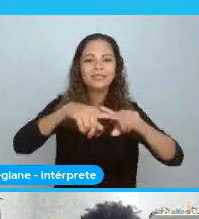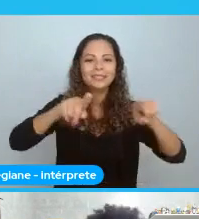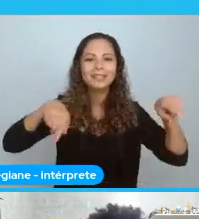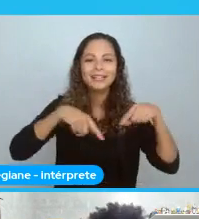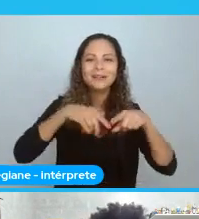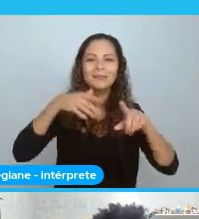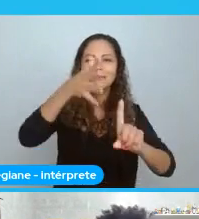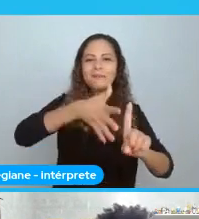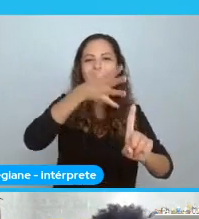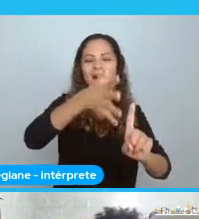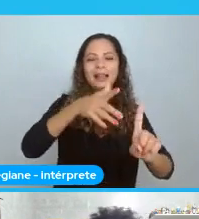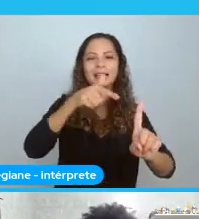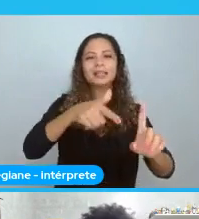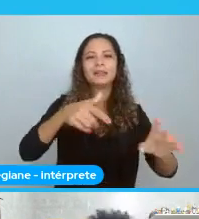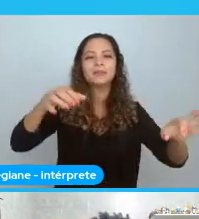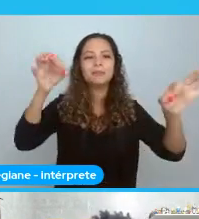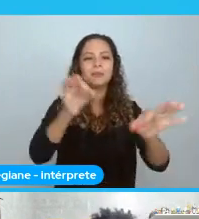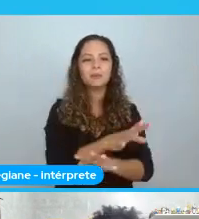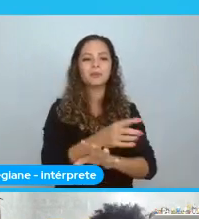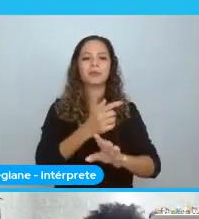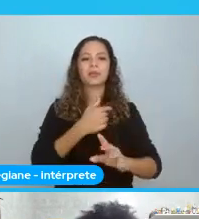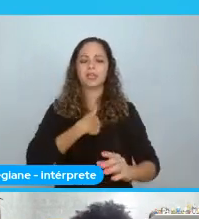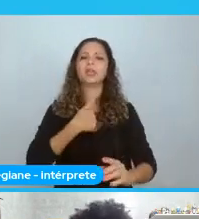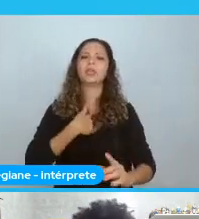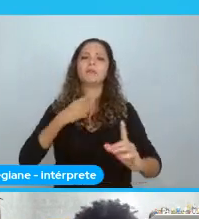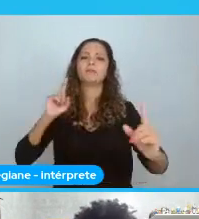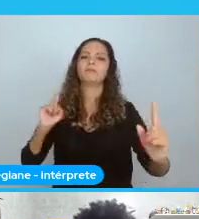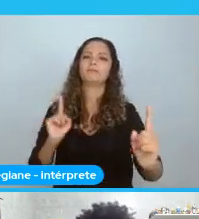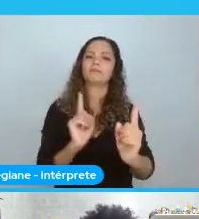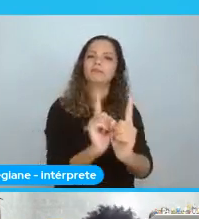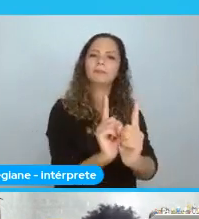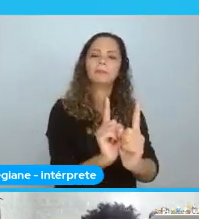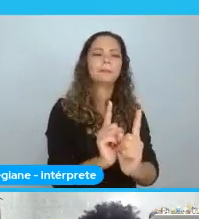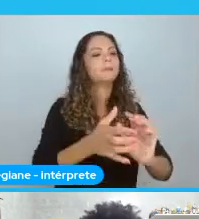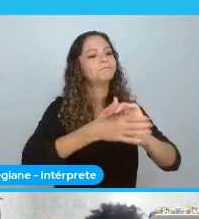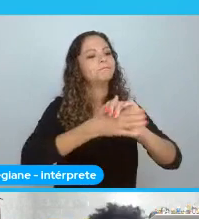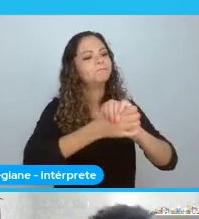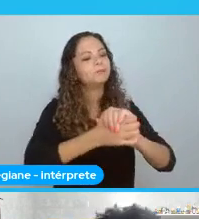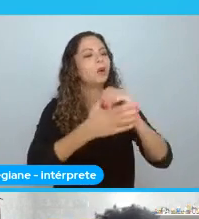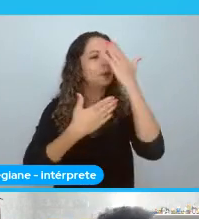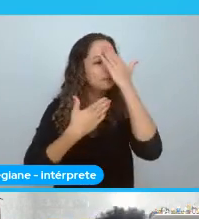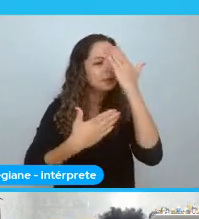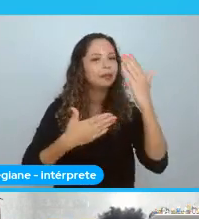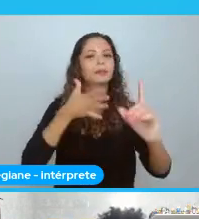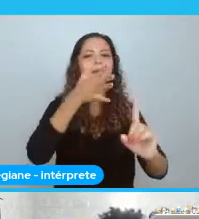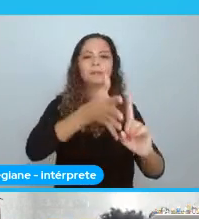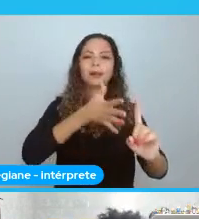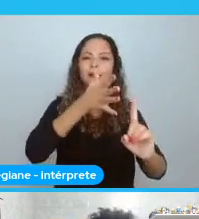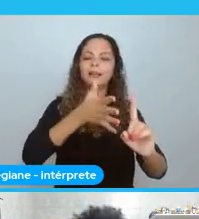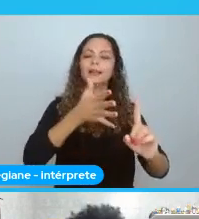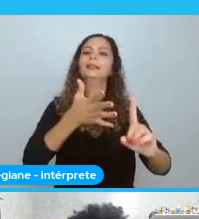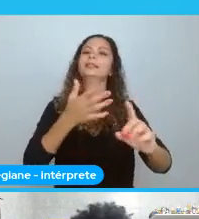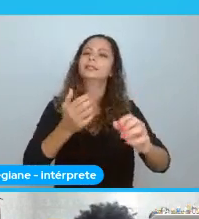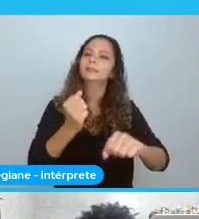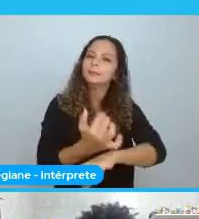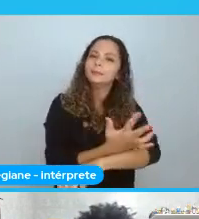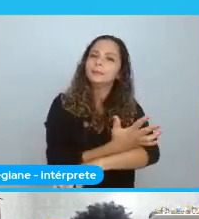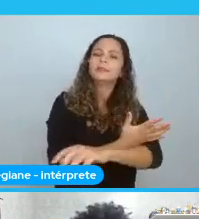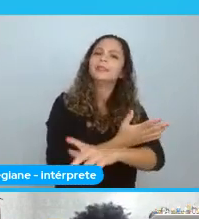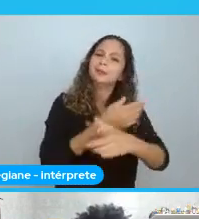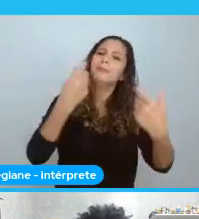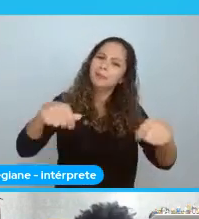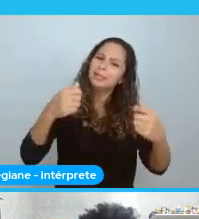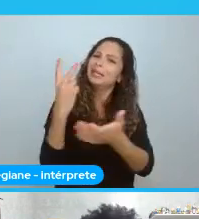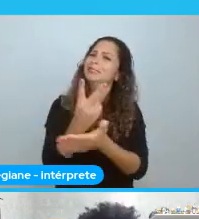a pessoa, quando a palestra termina. Eu sempre vou dizer à pessoa. Muito obrigada por ter feito essa palestra. Foi muito boa. impactou. tal. Eu acho que isso. Todo mundo deveria fazer isso, gente.